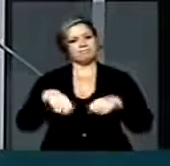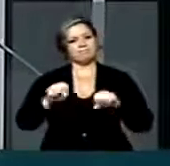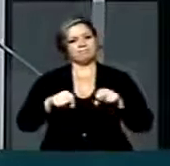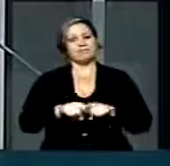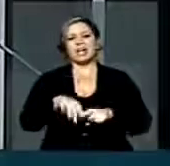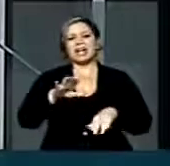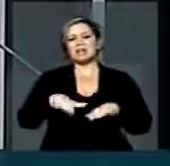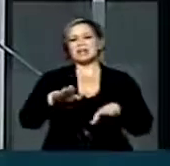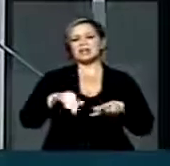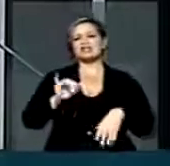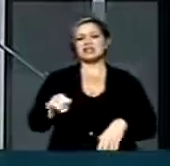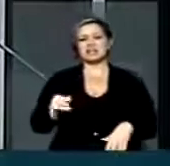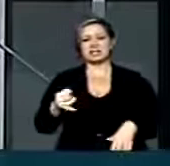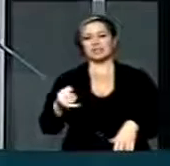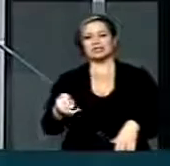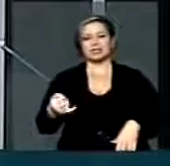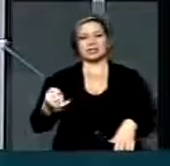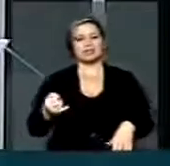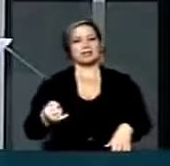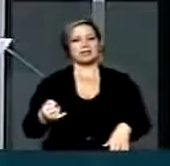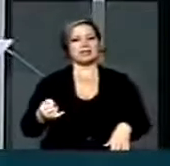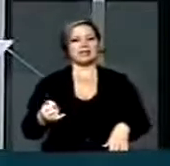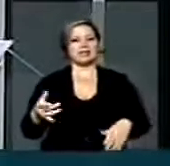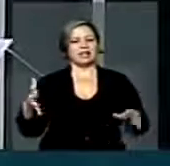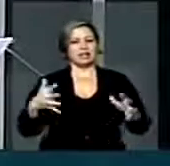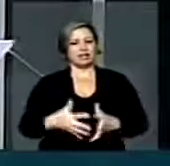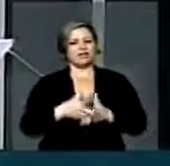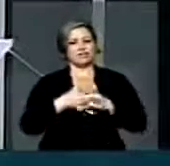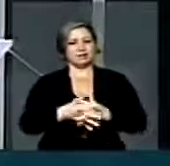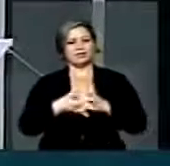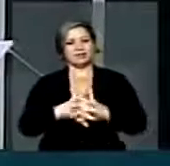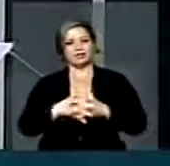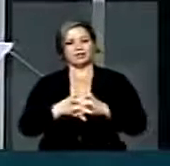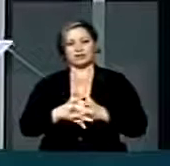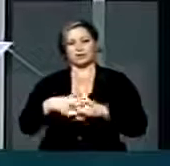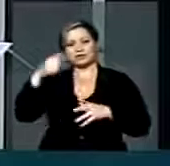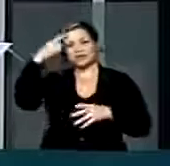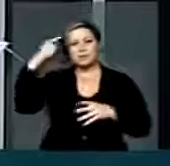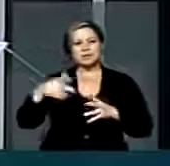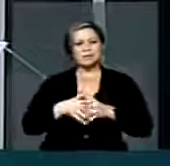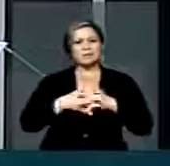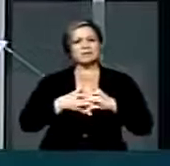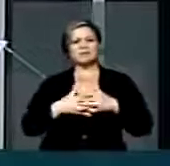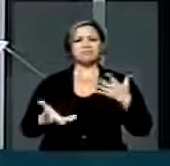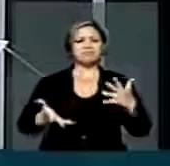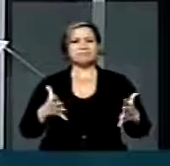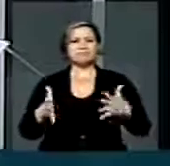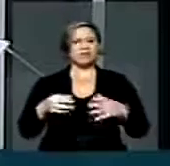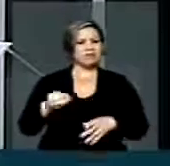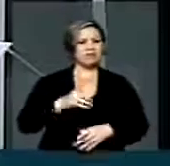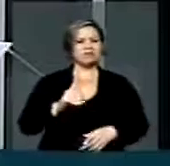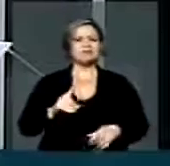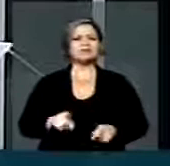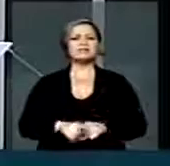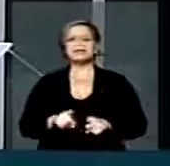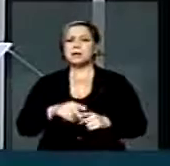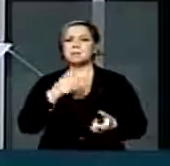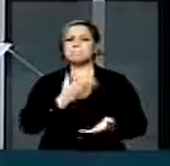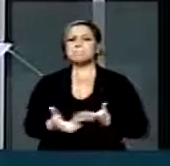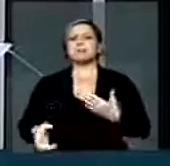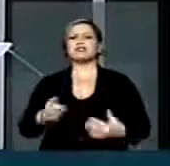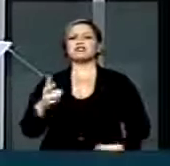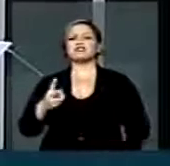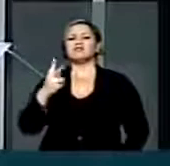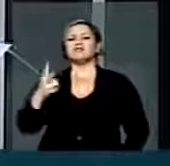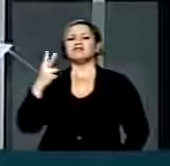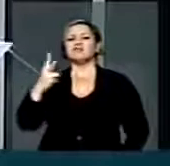janeiro, o que gera não só confusão na cabeça do consumidor, como também a desvalorização do